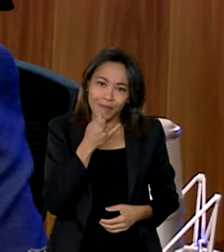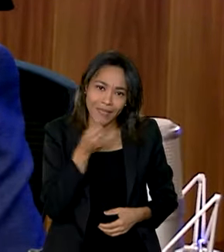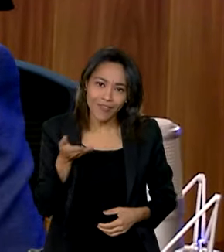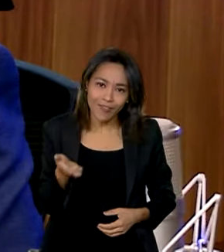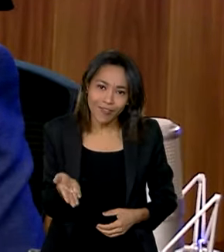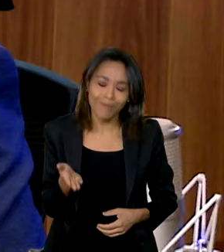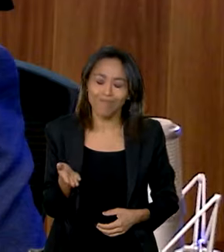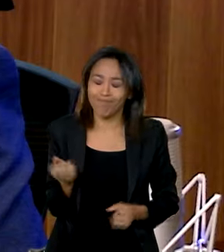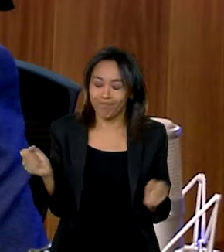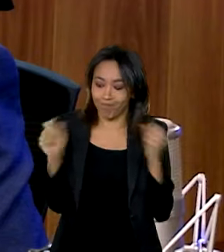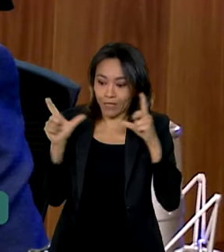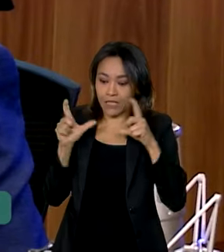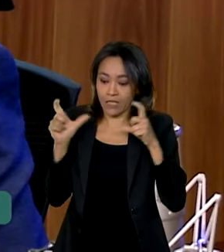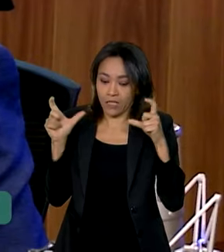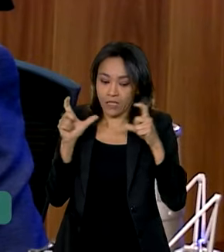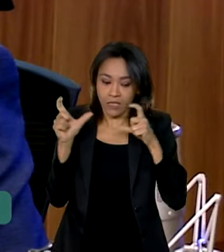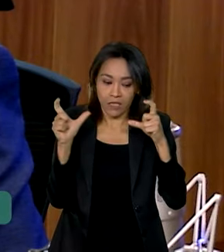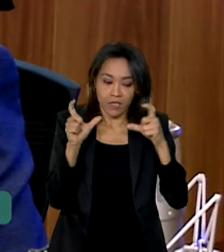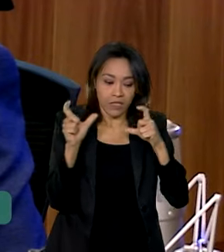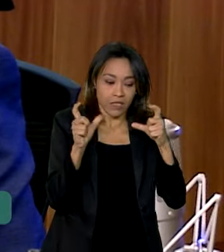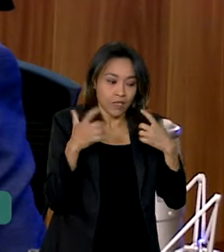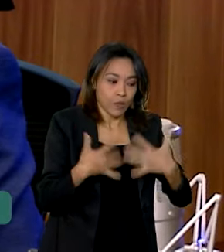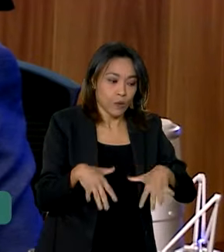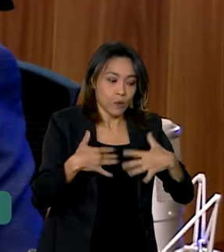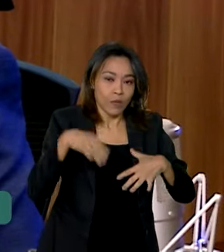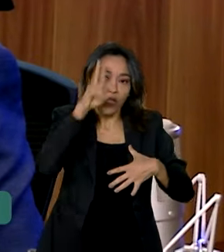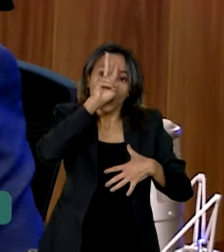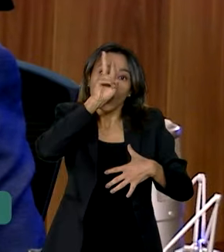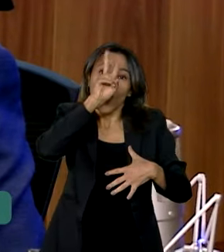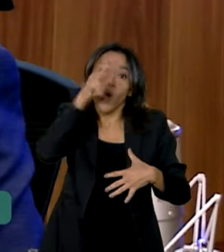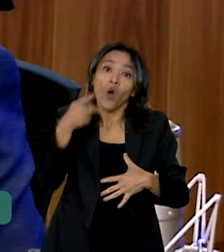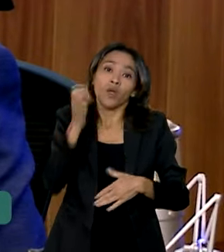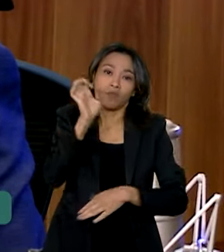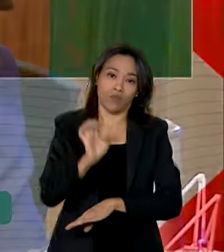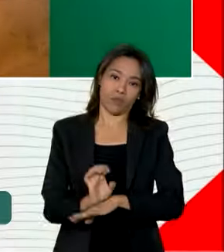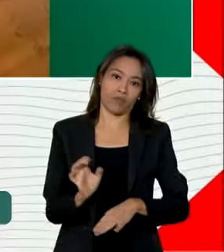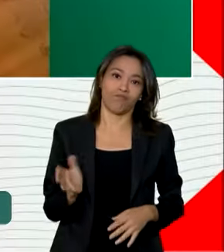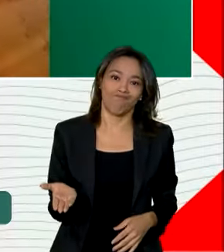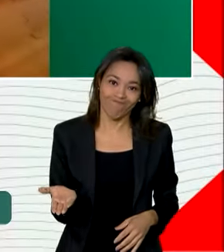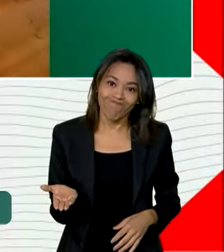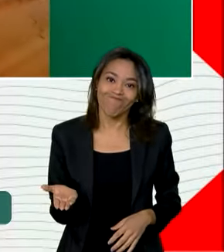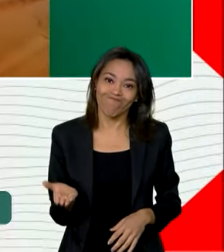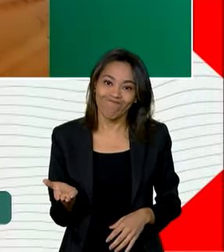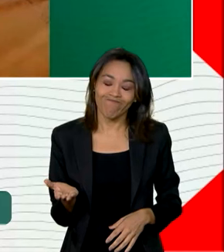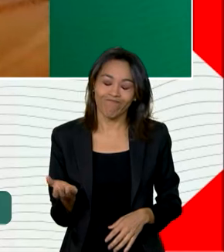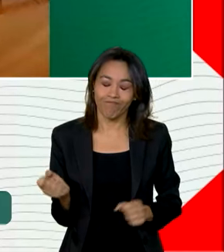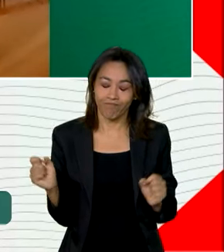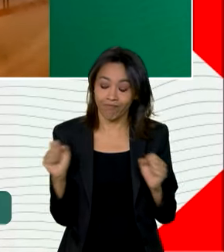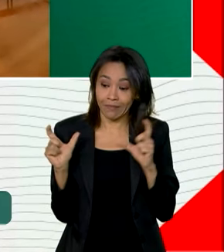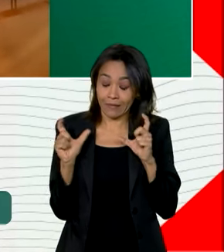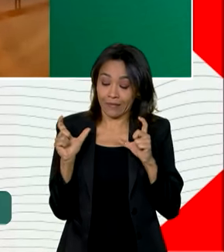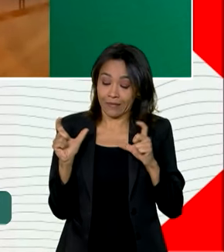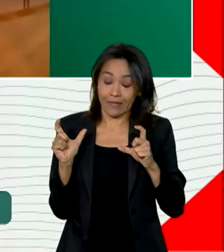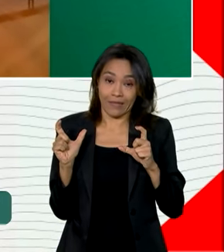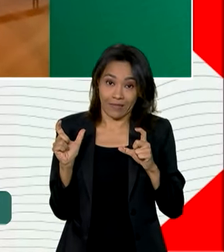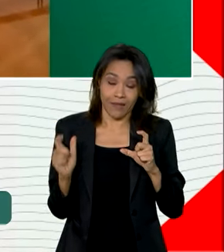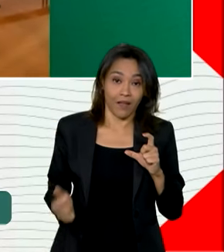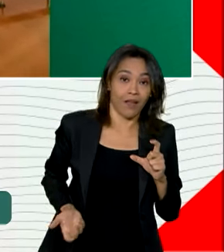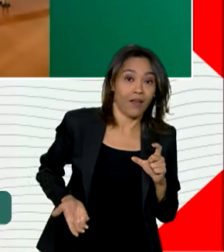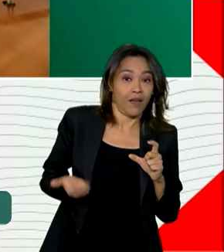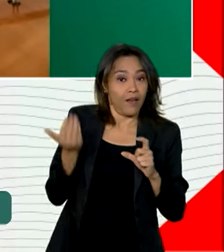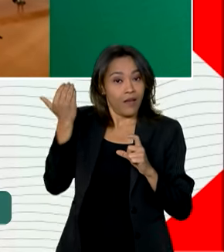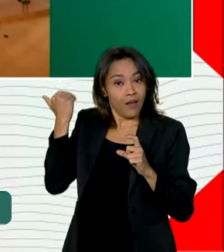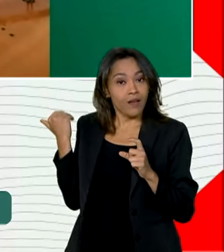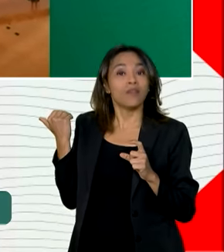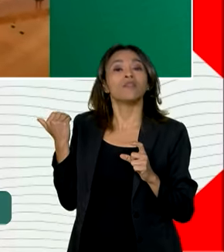diante da maior catástrofe meteorológica da história do Rio Grande do Sul. Nós tivemos uma situação muito grave